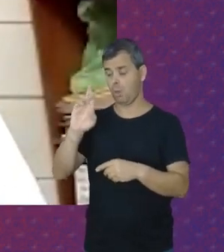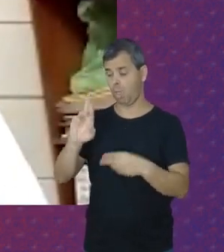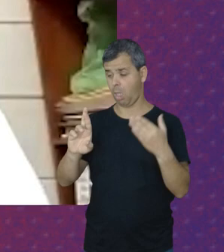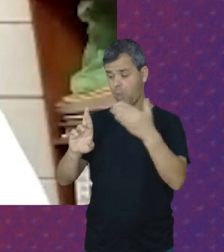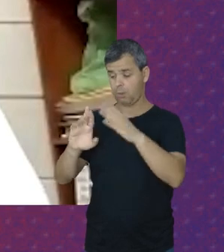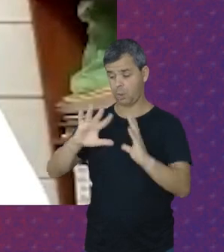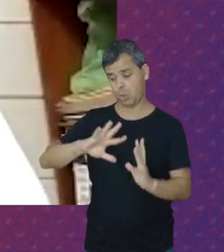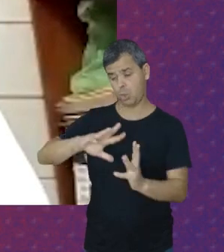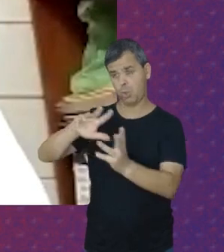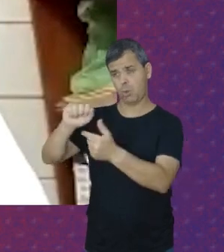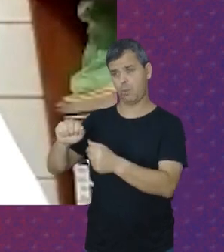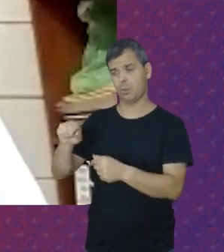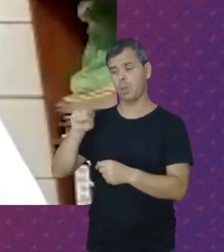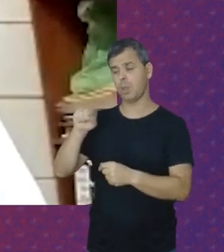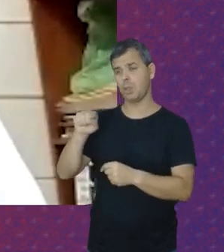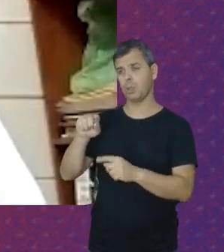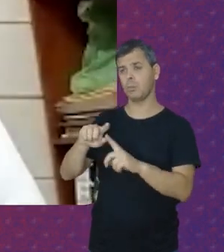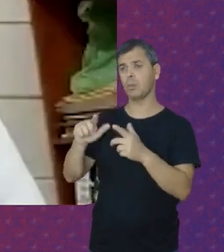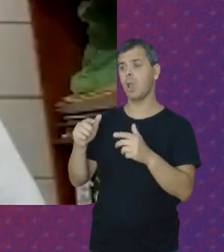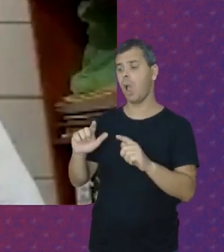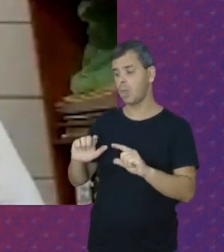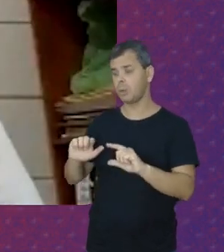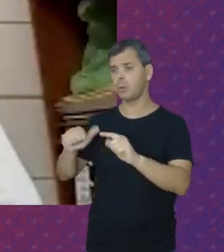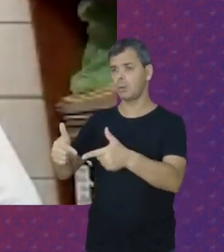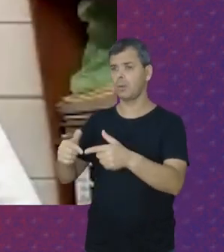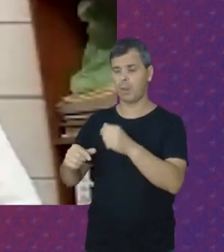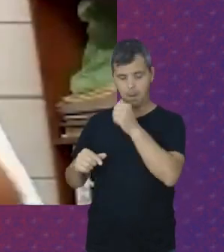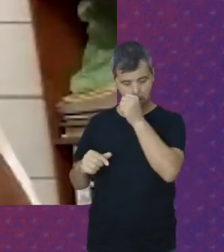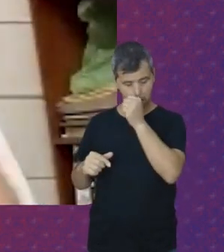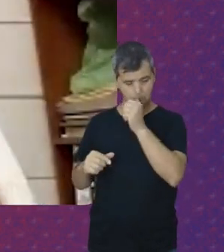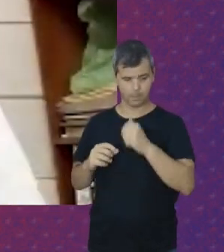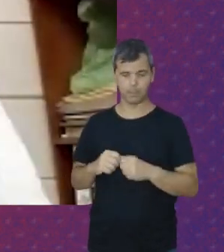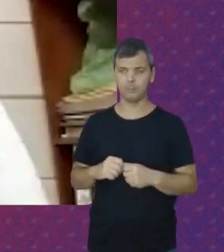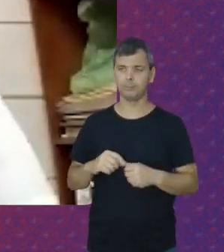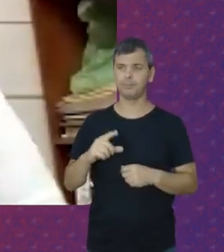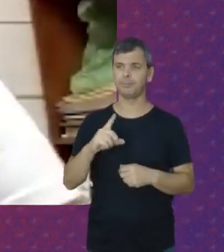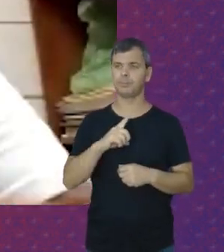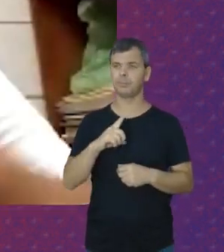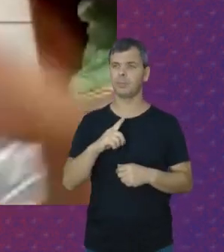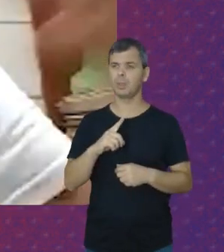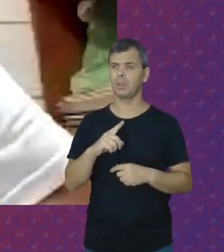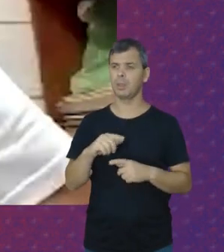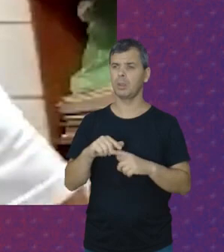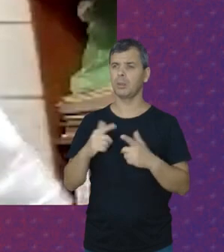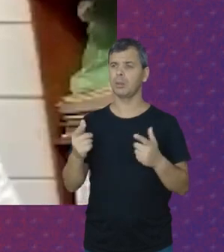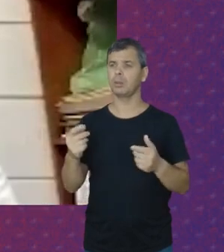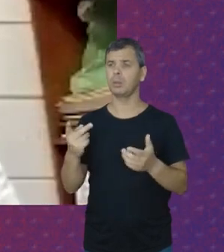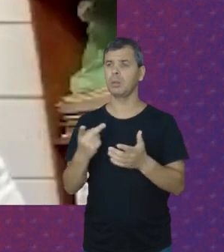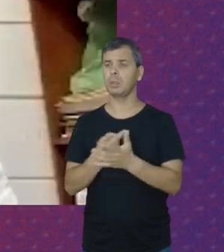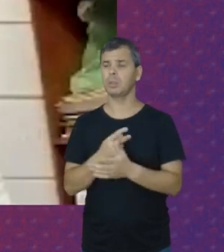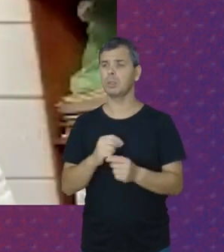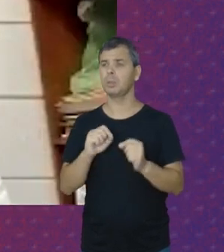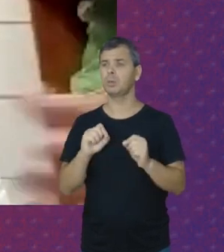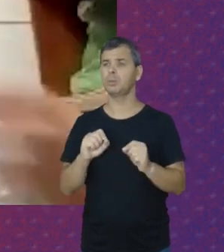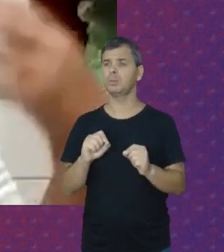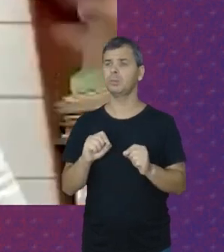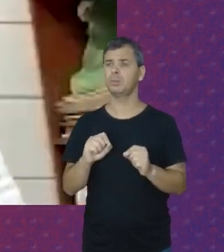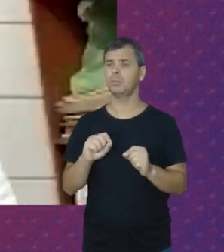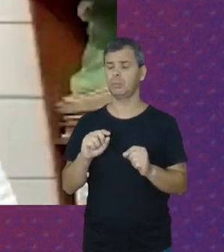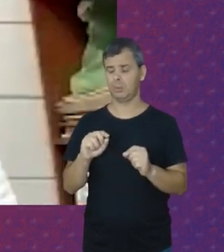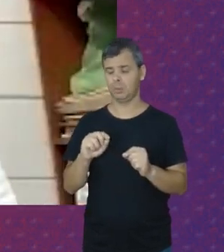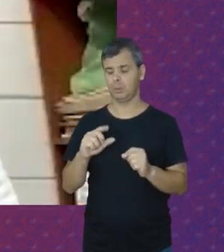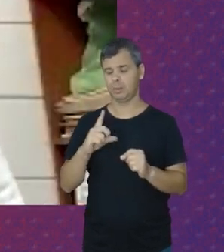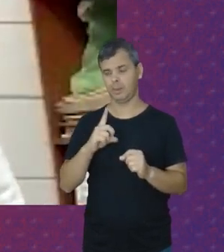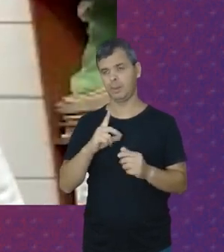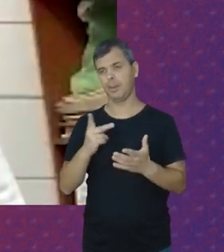E isso se dá A luta Né Agora Tem tudo Isso que aconteceu E que ainda